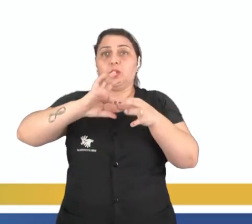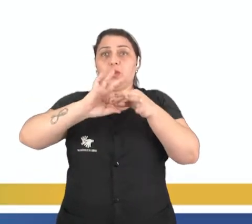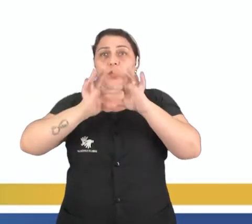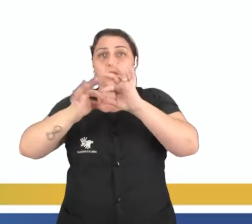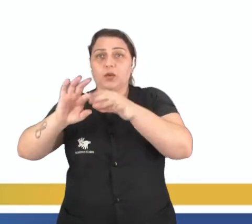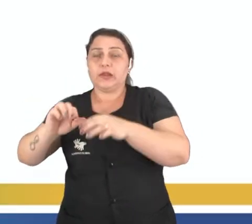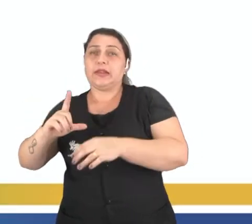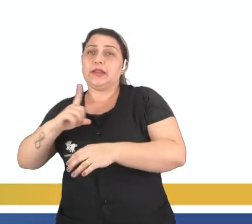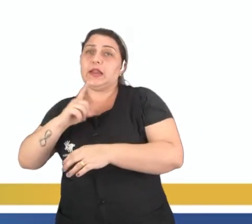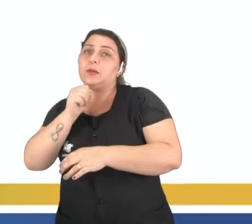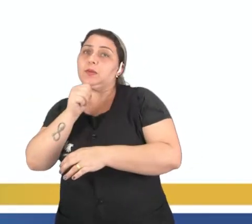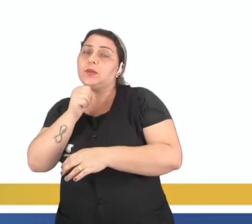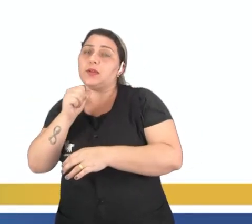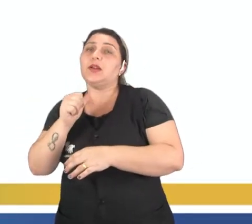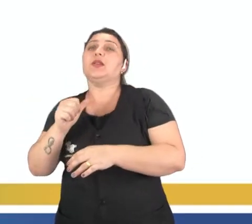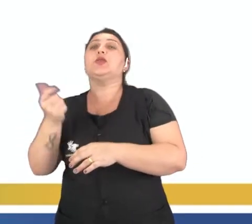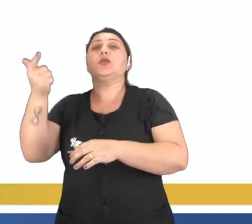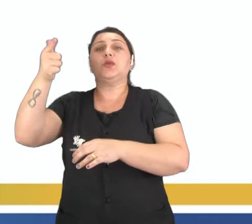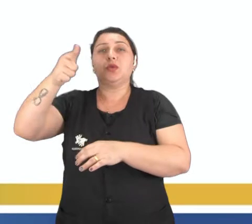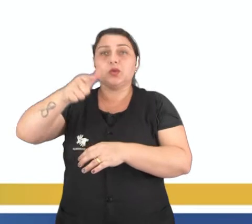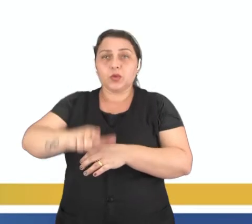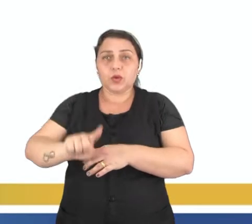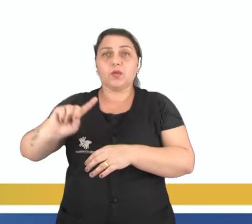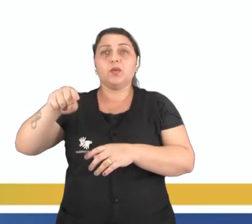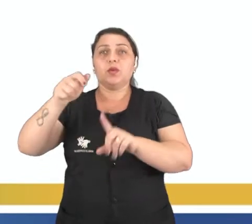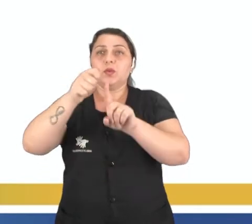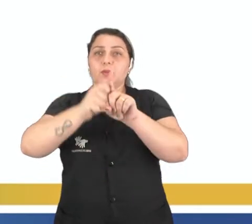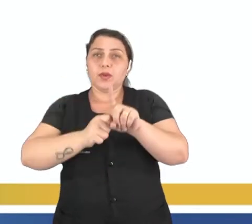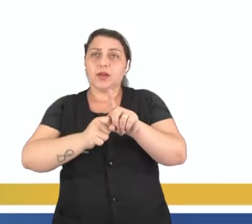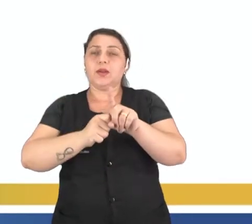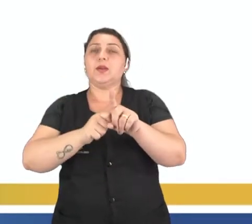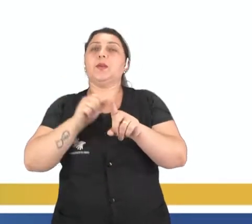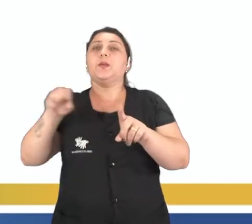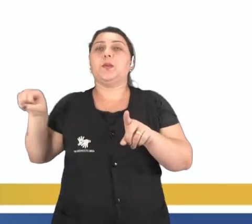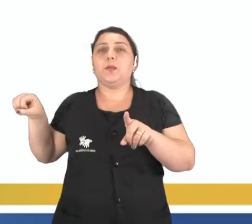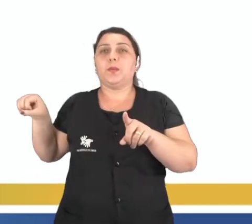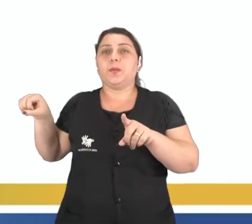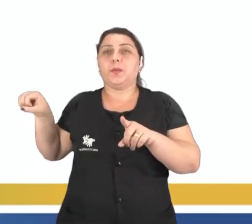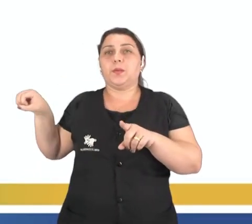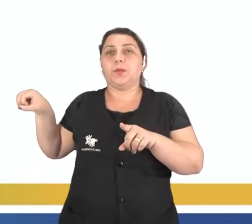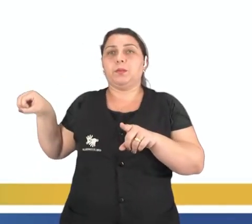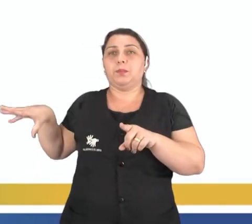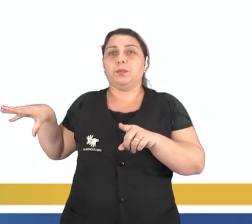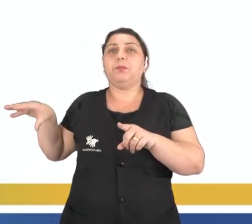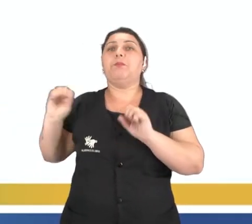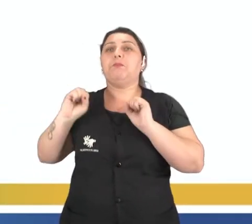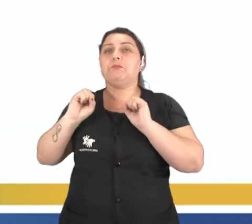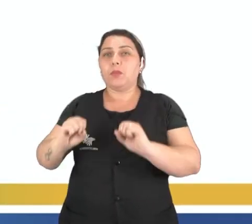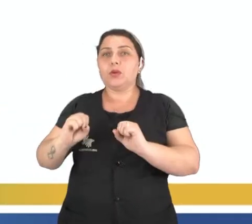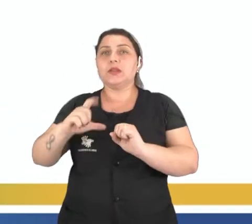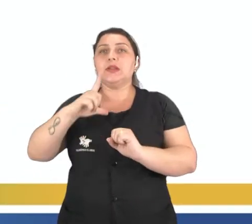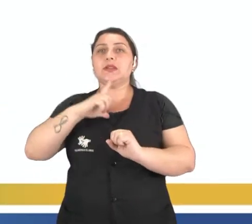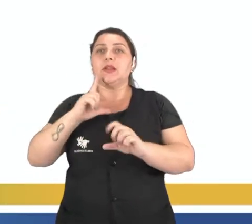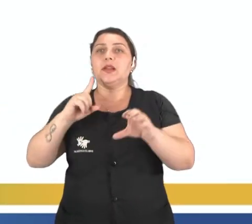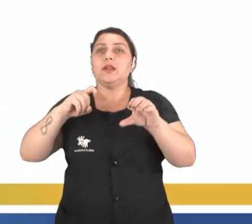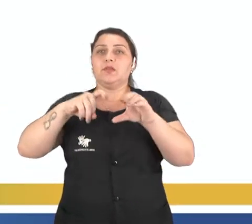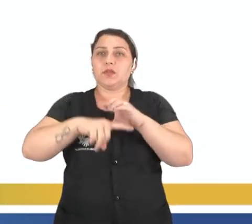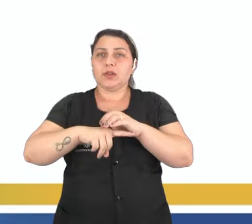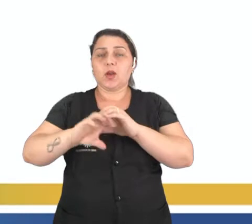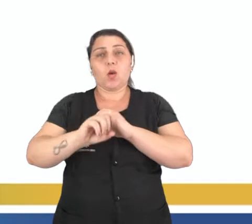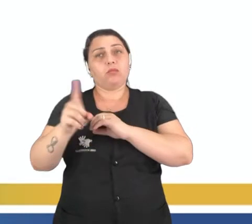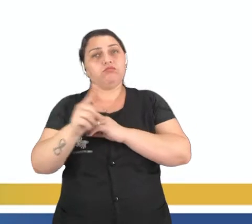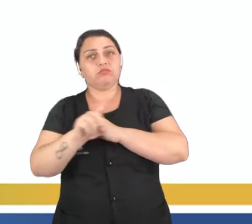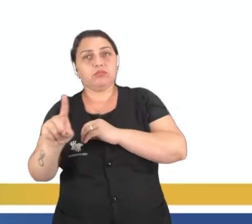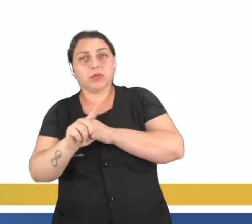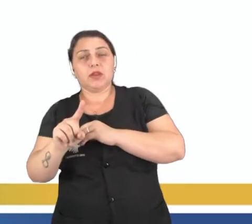ocorrer a menstruação até que novamente no outro mês ocorra a liberação do ovócito e possa ou não ocorrer essa fecundação. Então